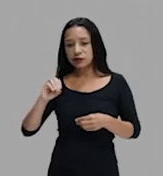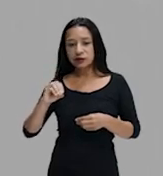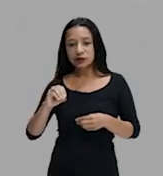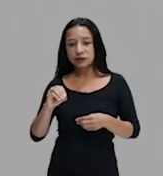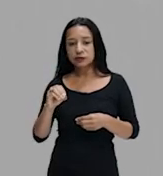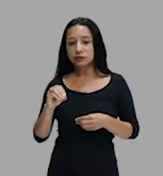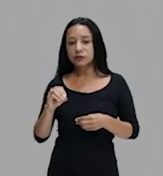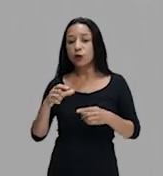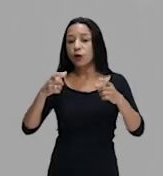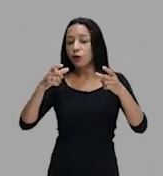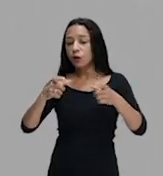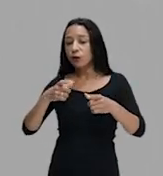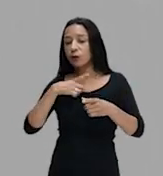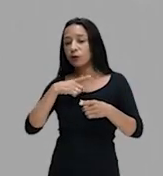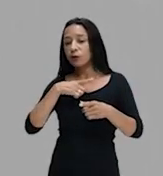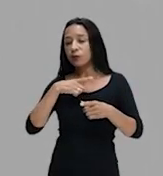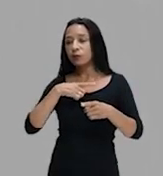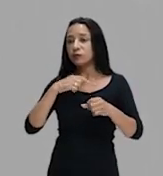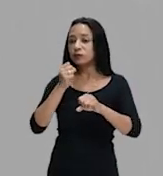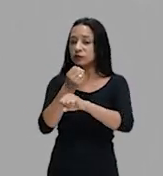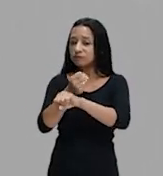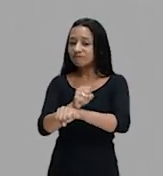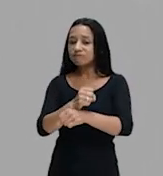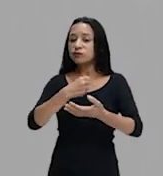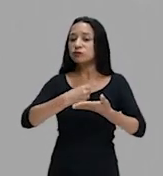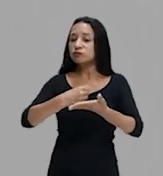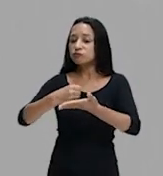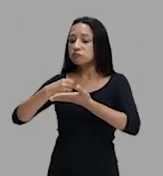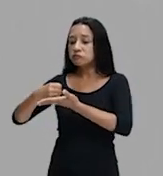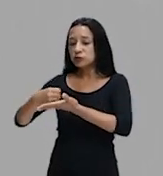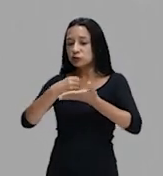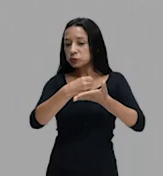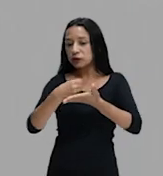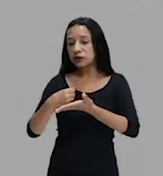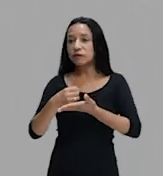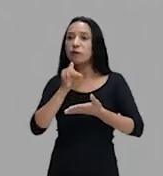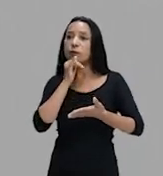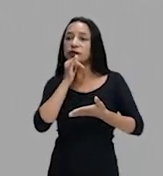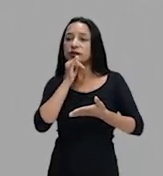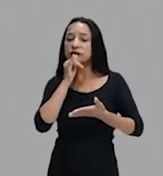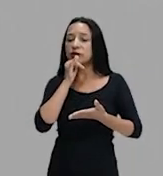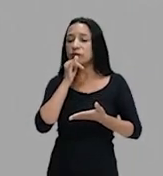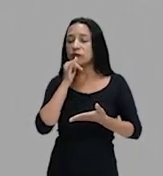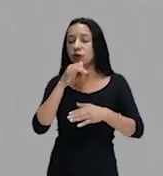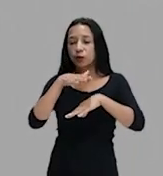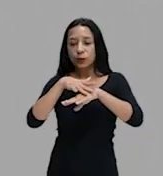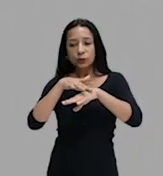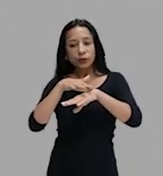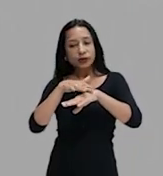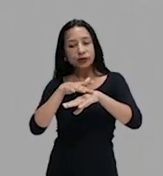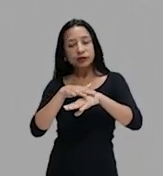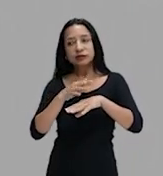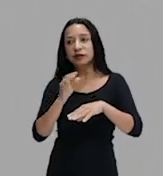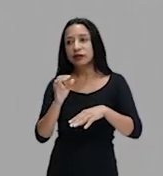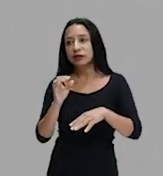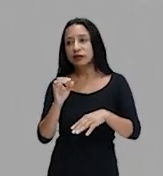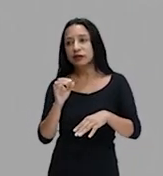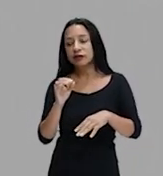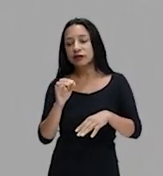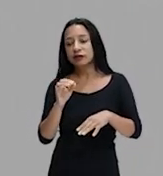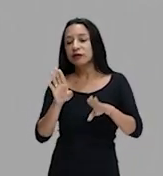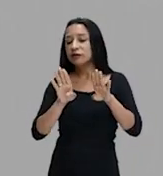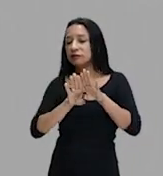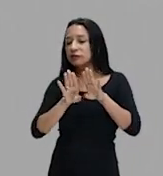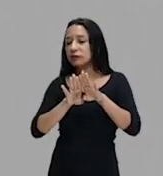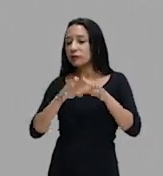escravos africanos, eles se ajudavam. Em caso, por exemplo, de doença, em caso de uma